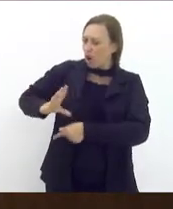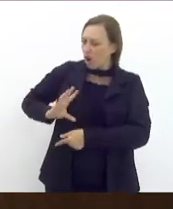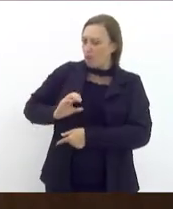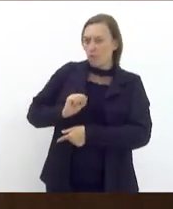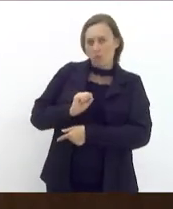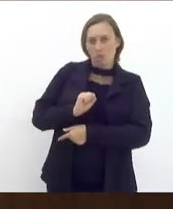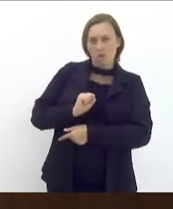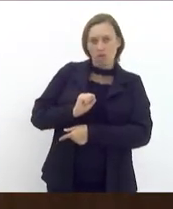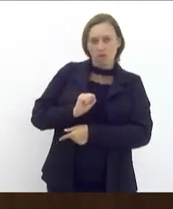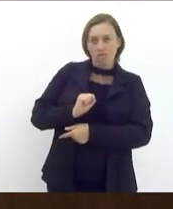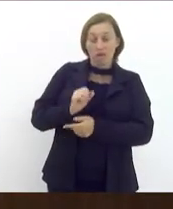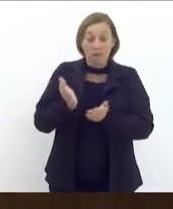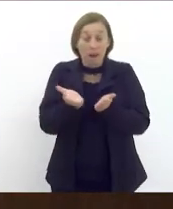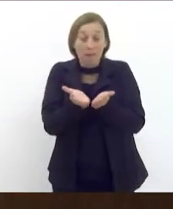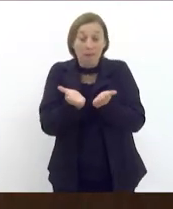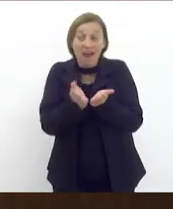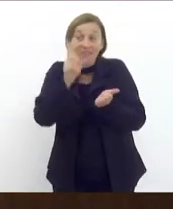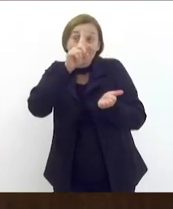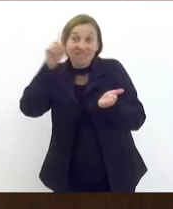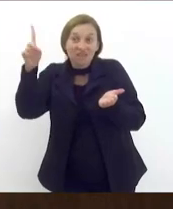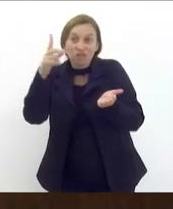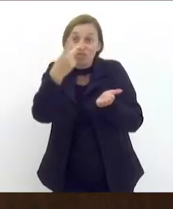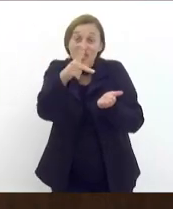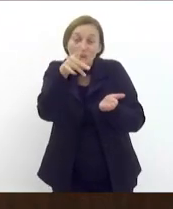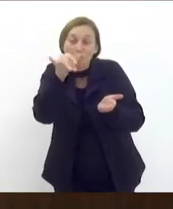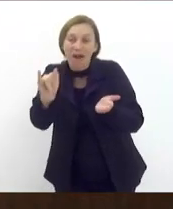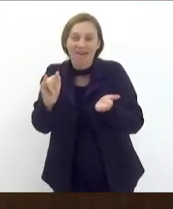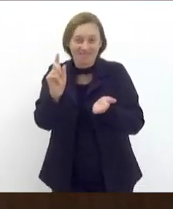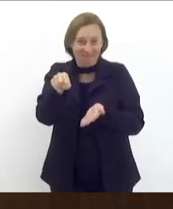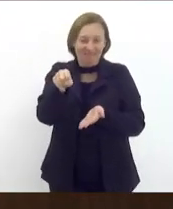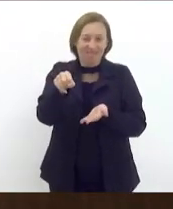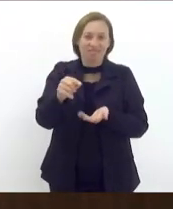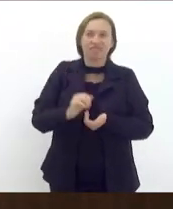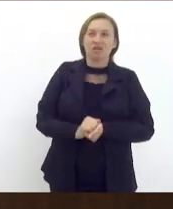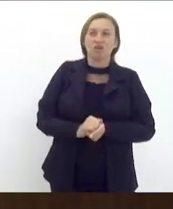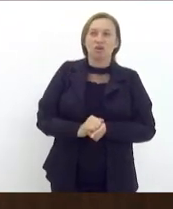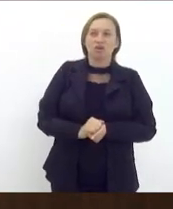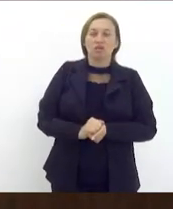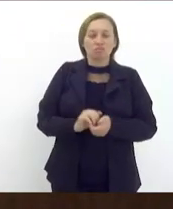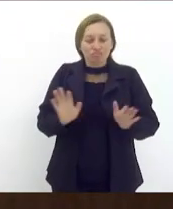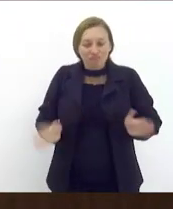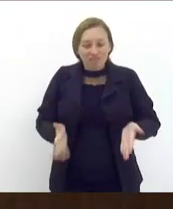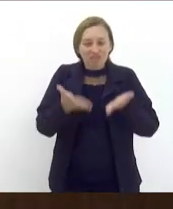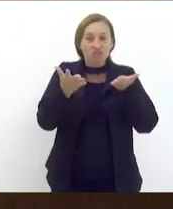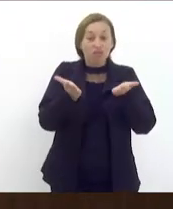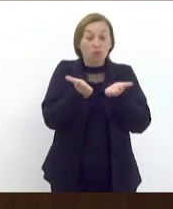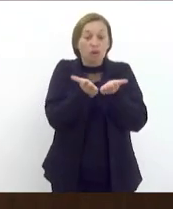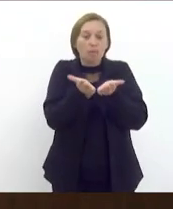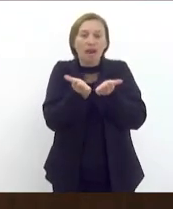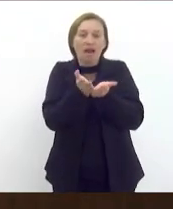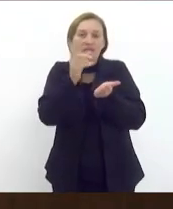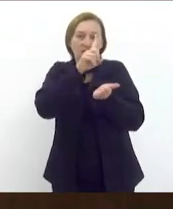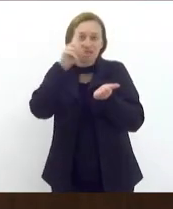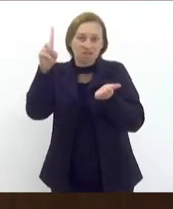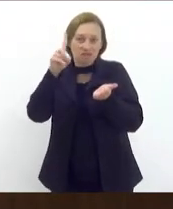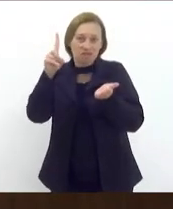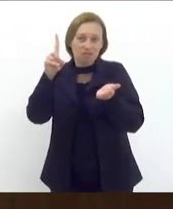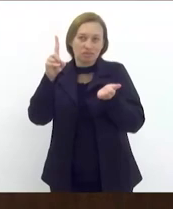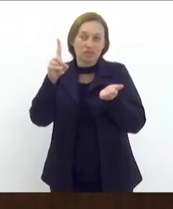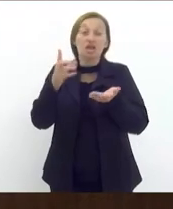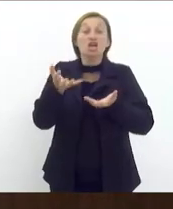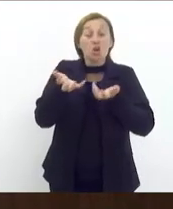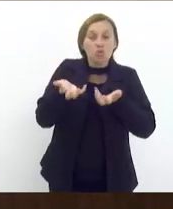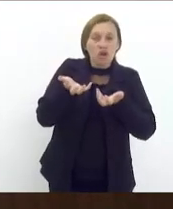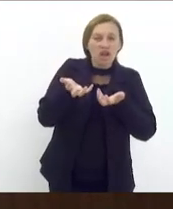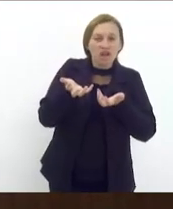palavra de Deus do teu pai não é? Um grande incentivador da Bíblia sagrada e eu